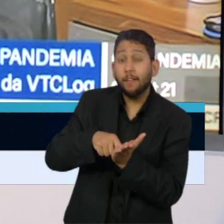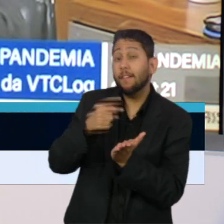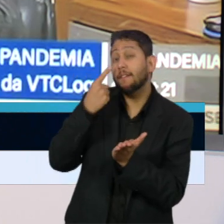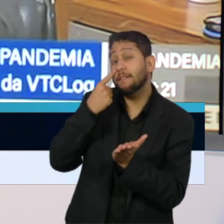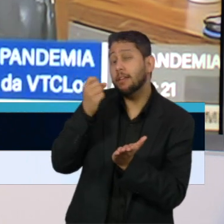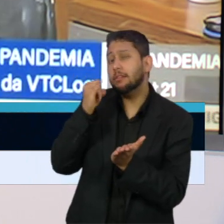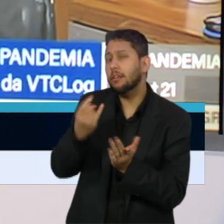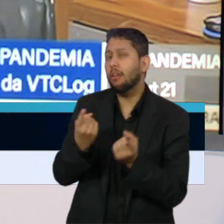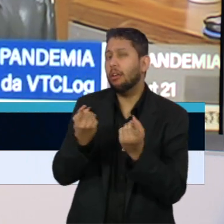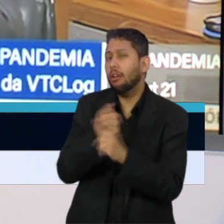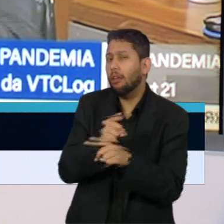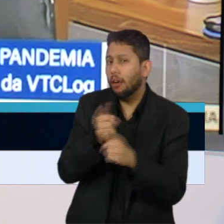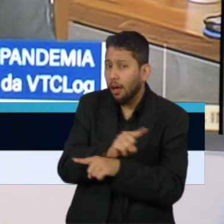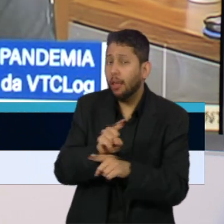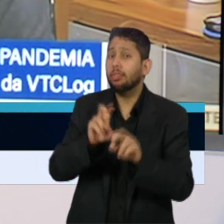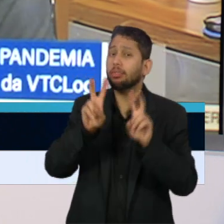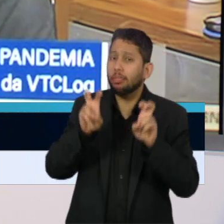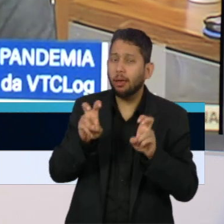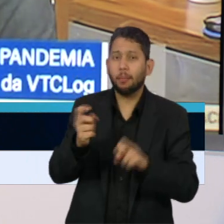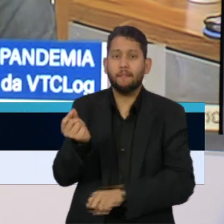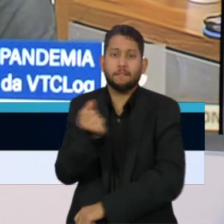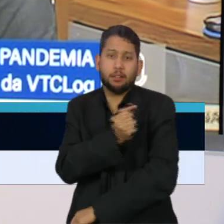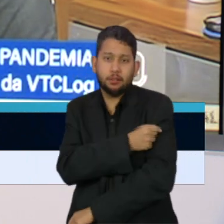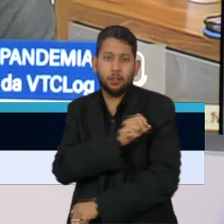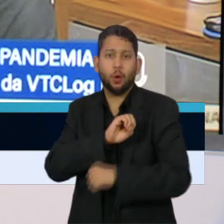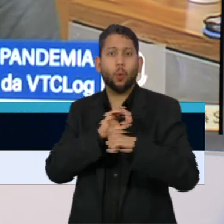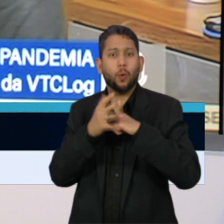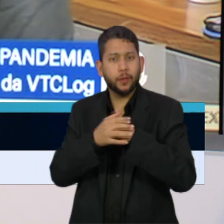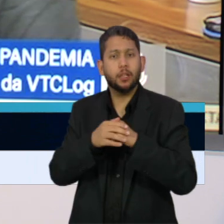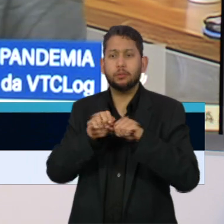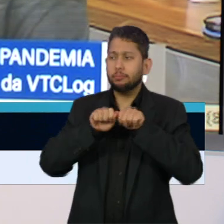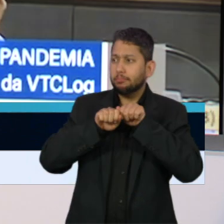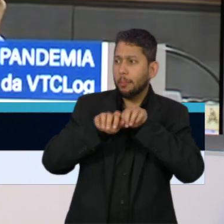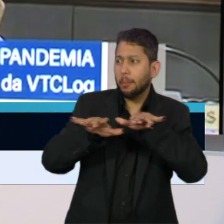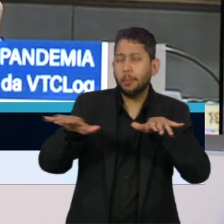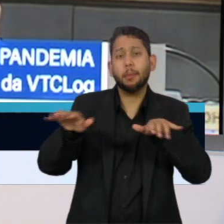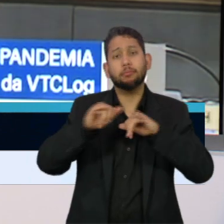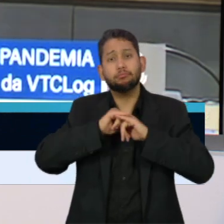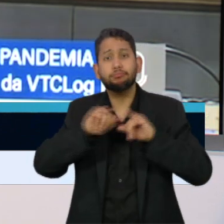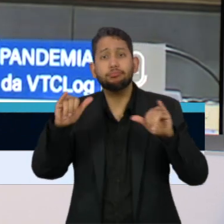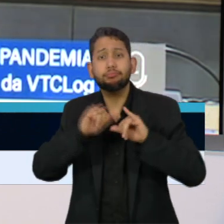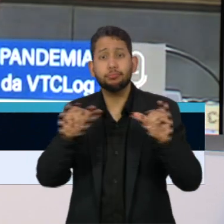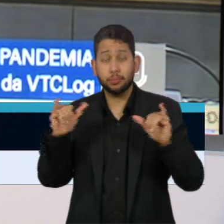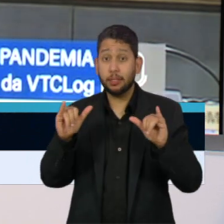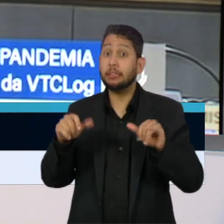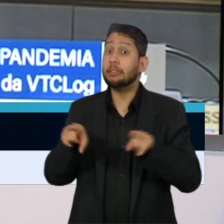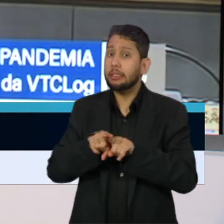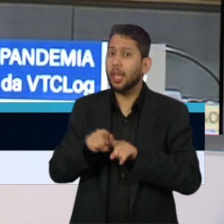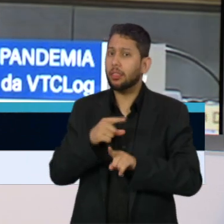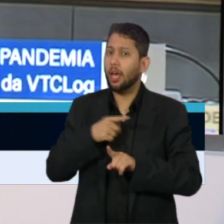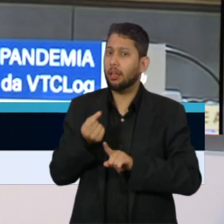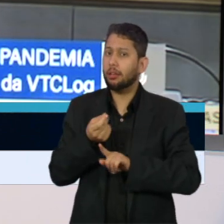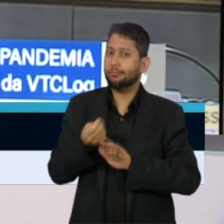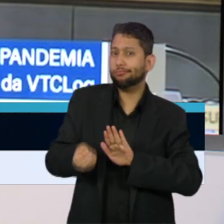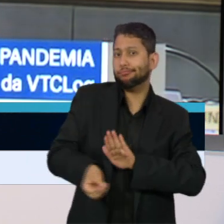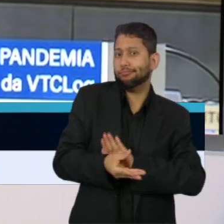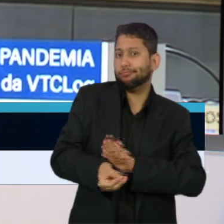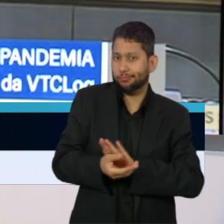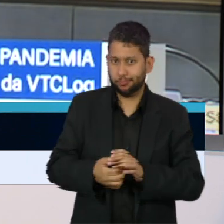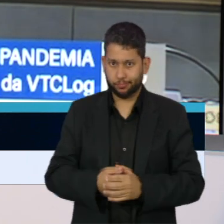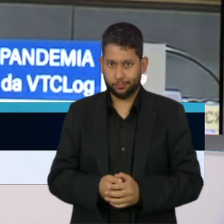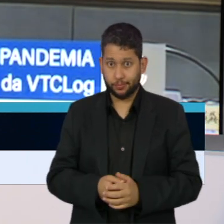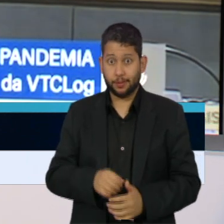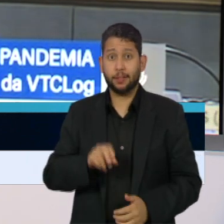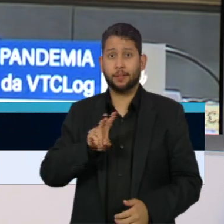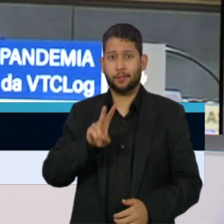vacinas contra a Covid-19 e pagamento de propina a integrantes do governo federal. A VTClog assumiu toda a